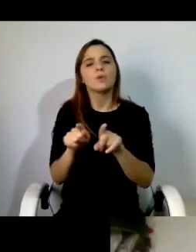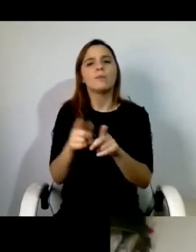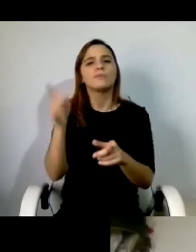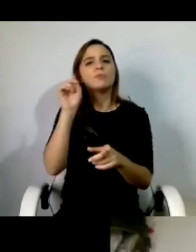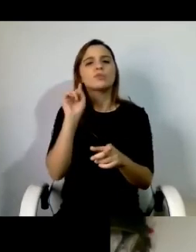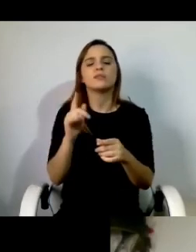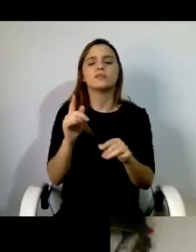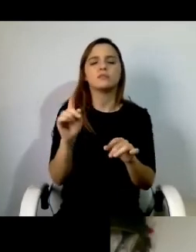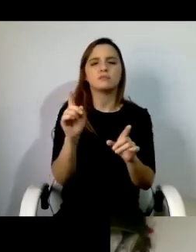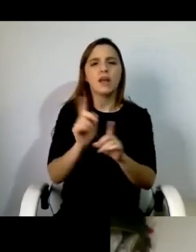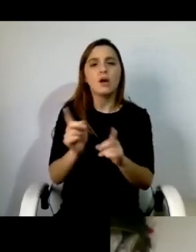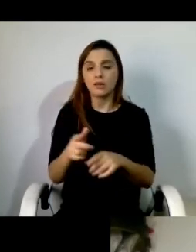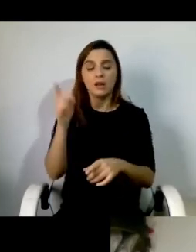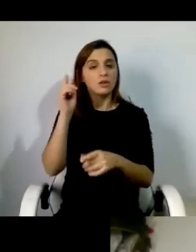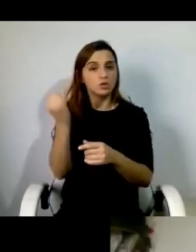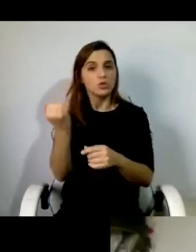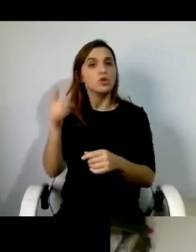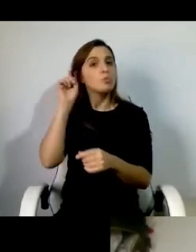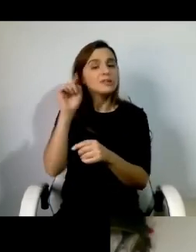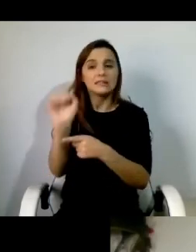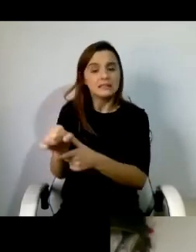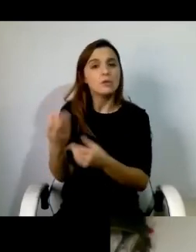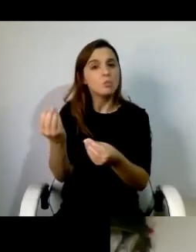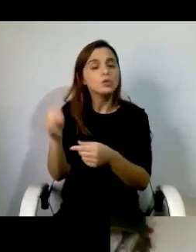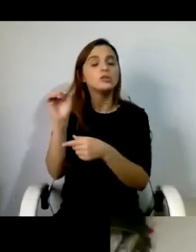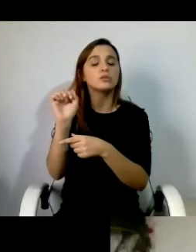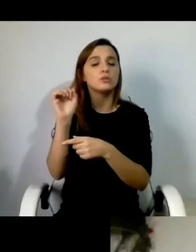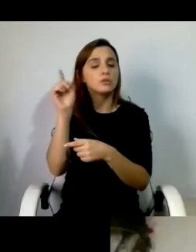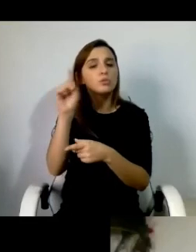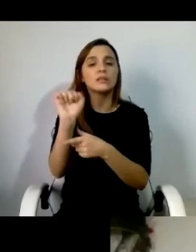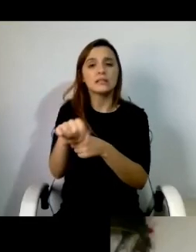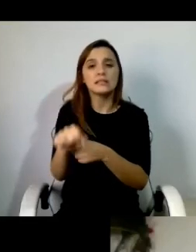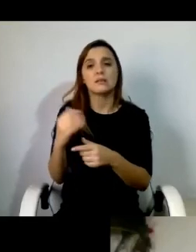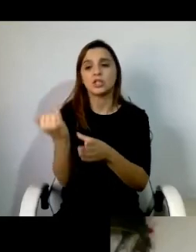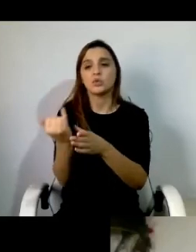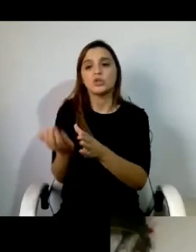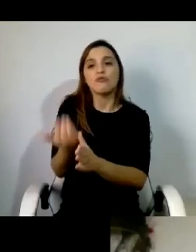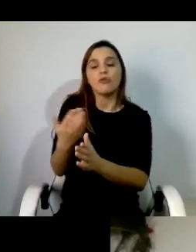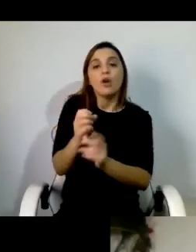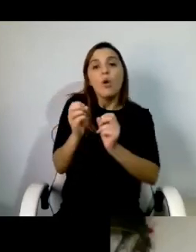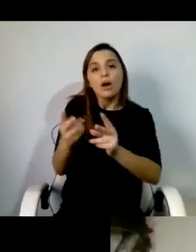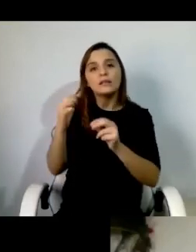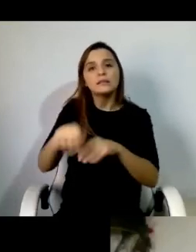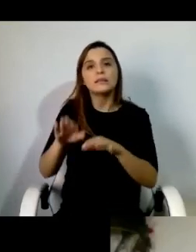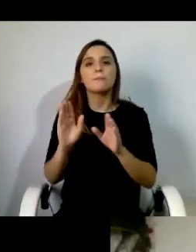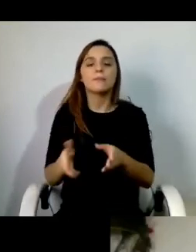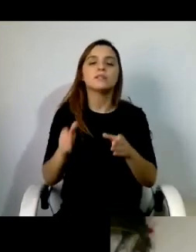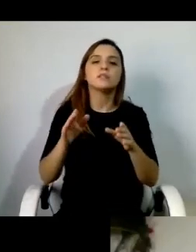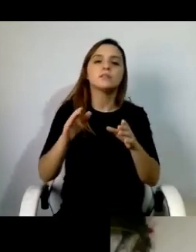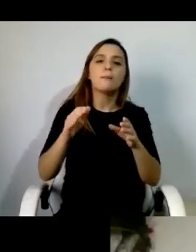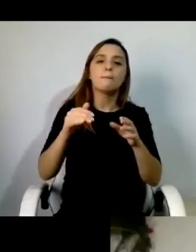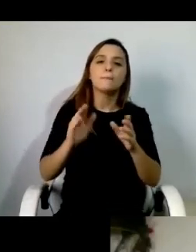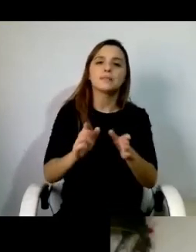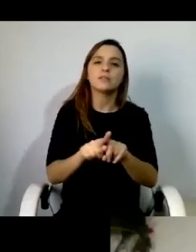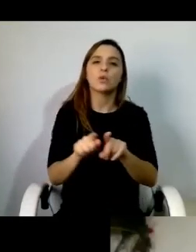até nesta dimensão da promoção da vida independente queremos é organizações que sejam diferentes abertas participadas pelas pessoas com